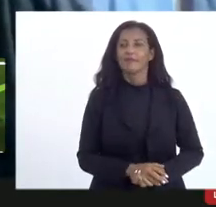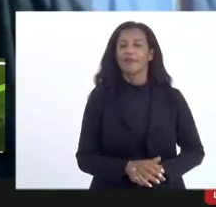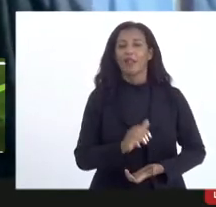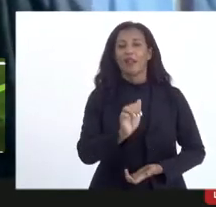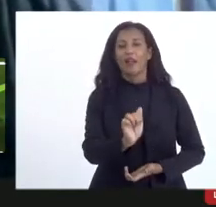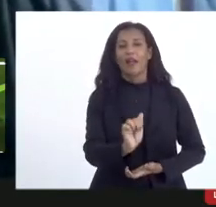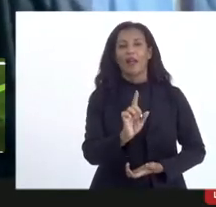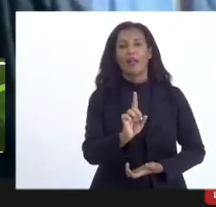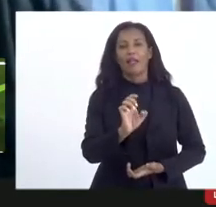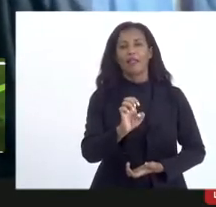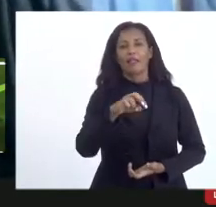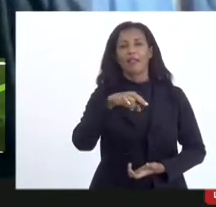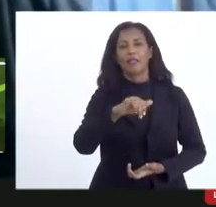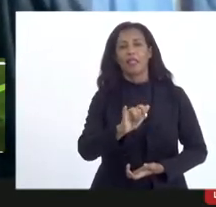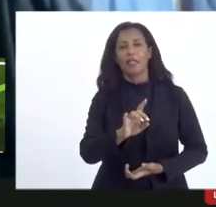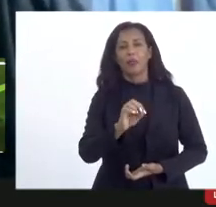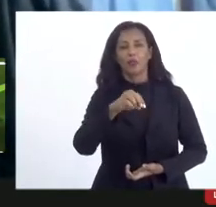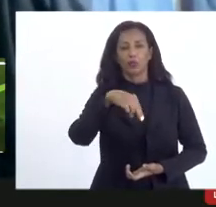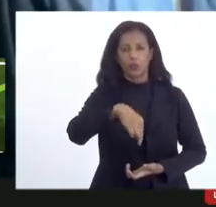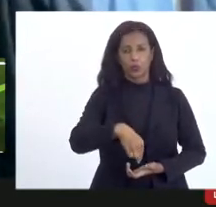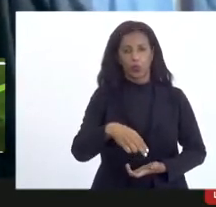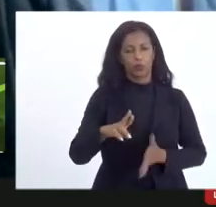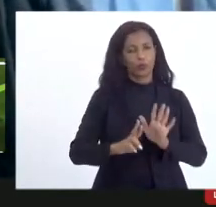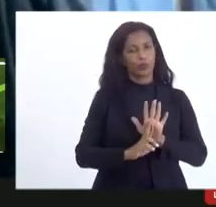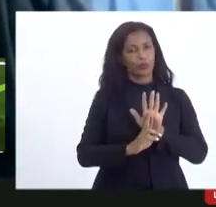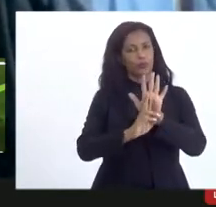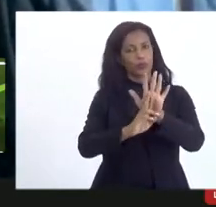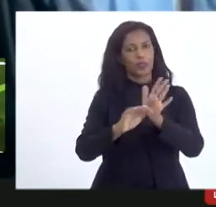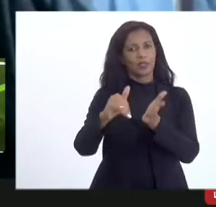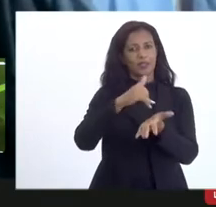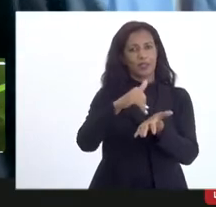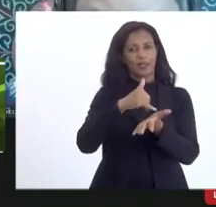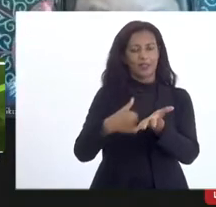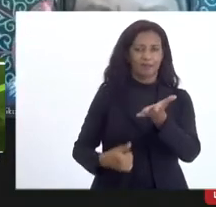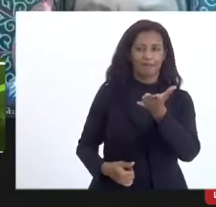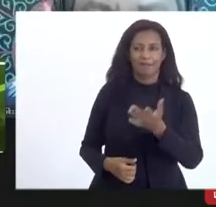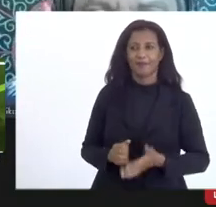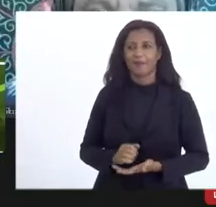Adenilson Honorato, representando a Secretaria.